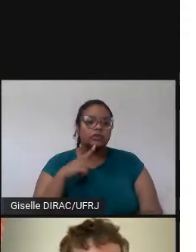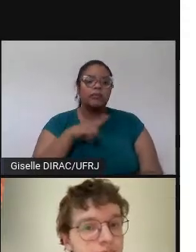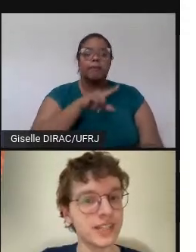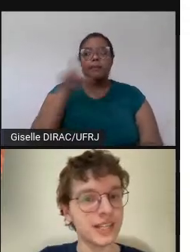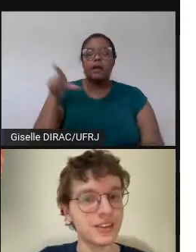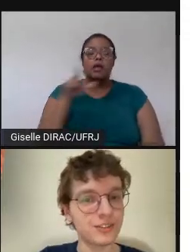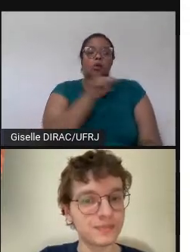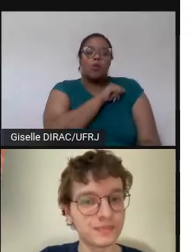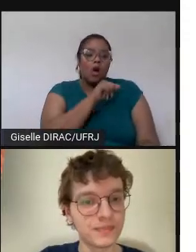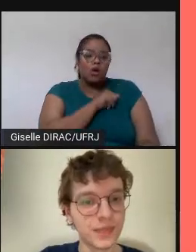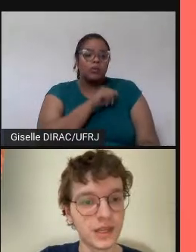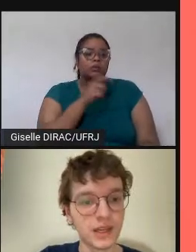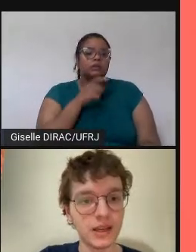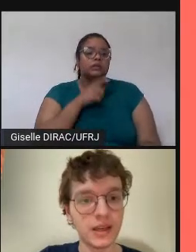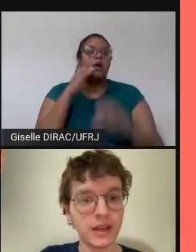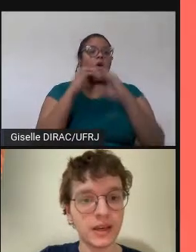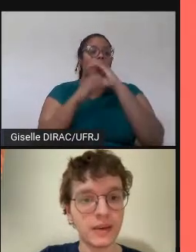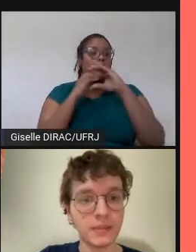apresentar comunicações em inglês.